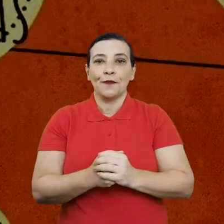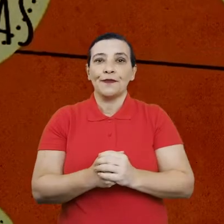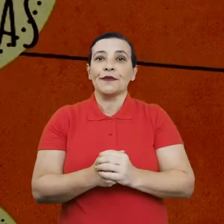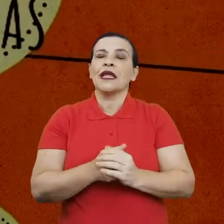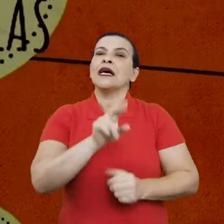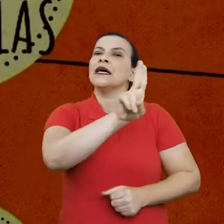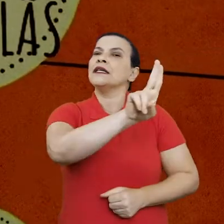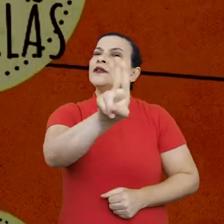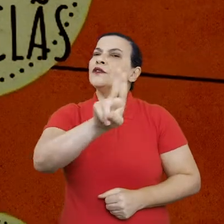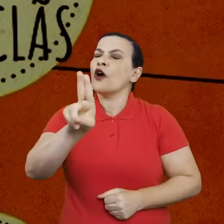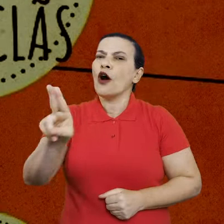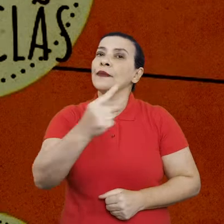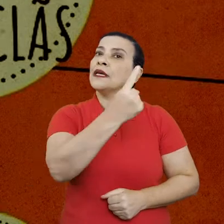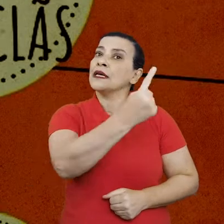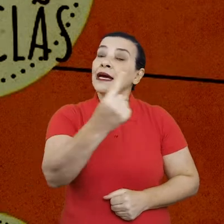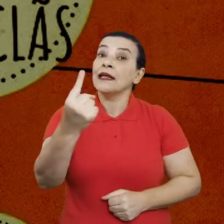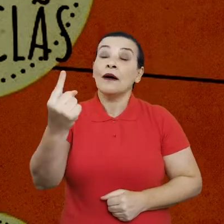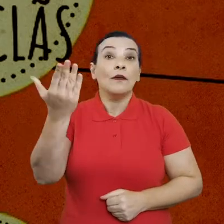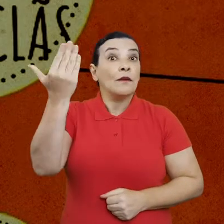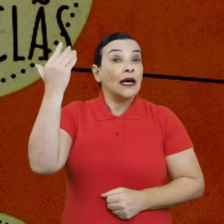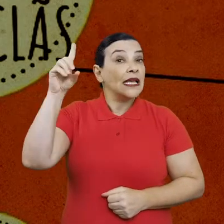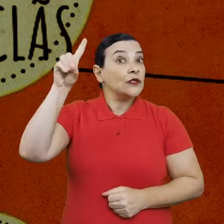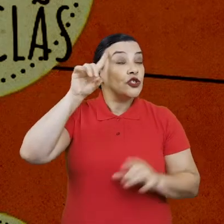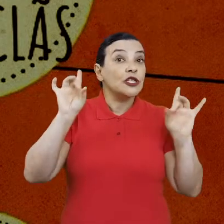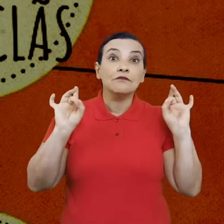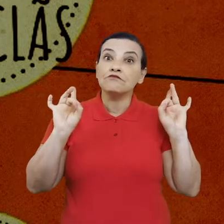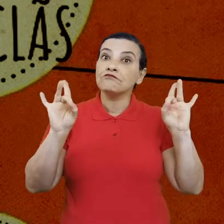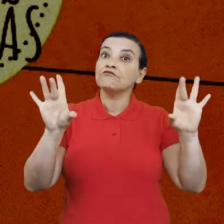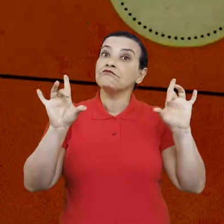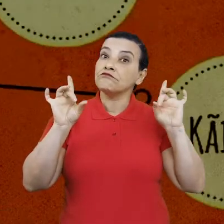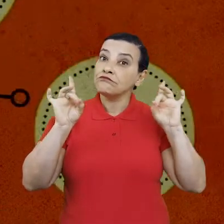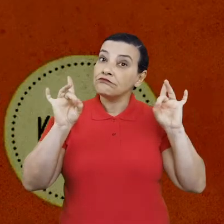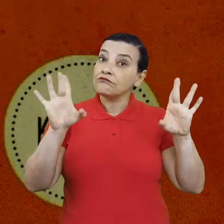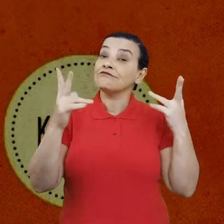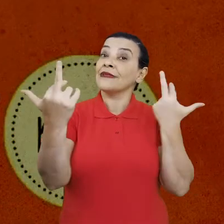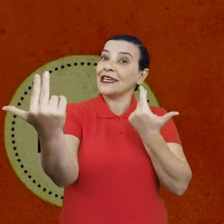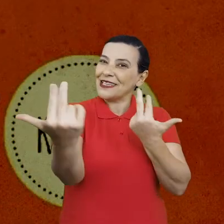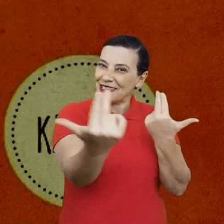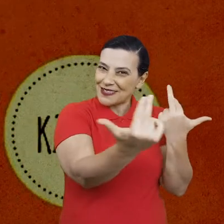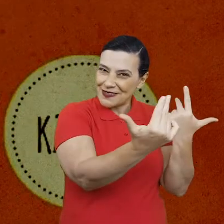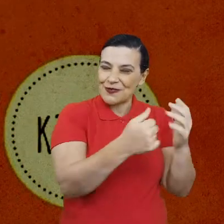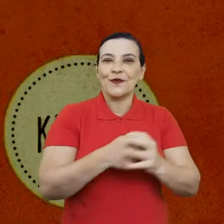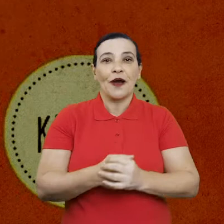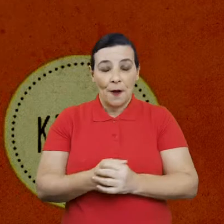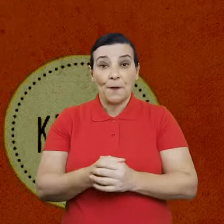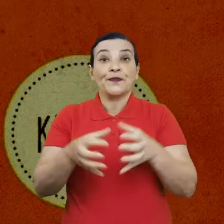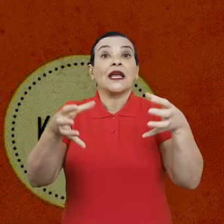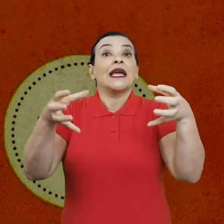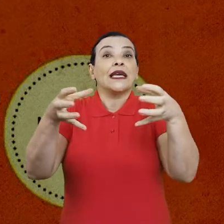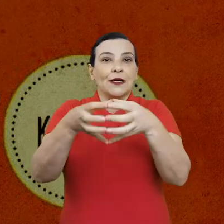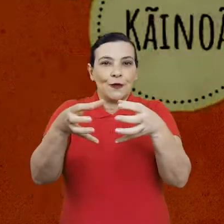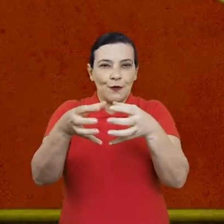o estoque de nomes cerimoniais de todos os clãs Ujwaikanã, e não somente dos que compõem o subgrupo